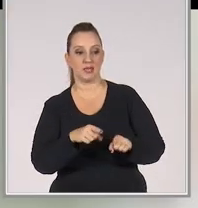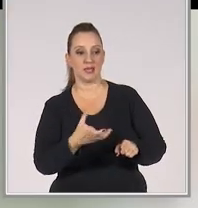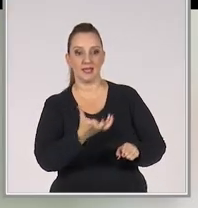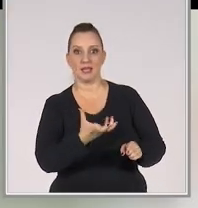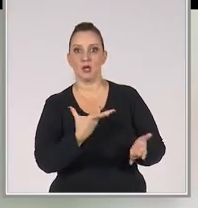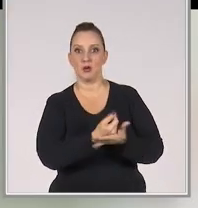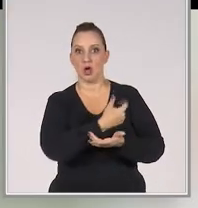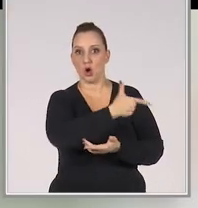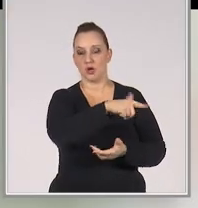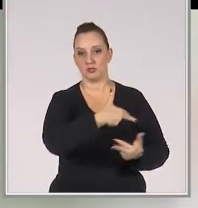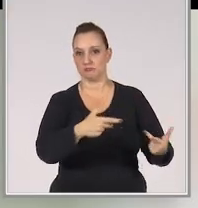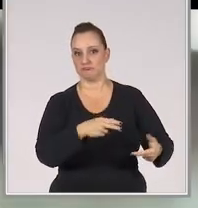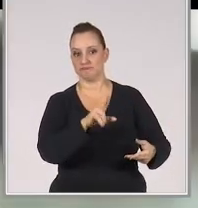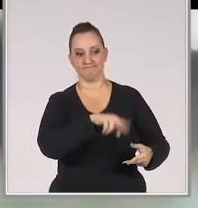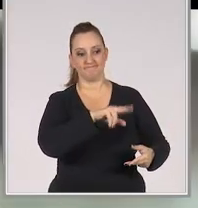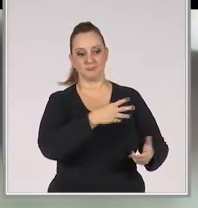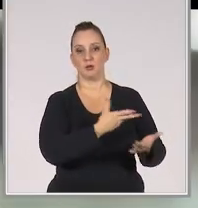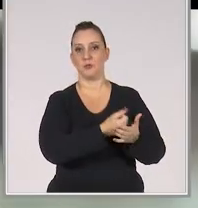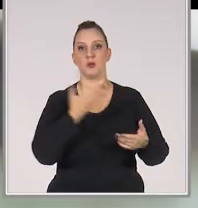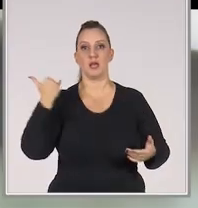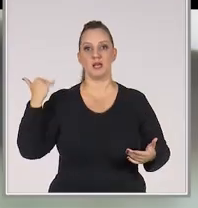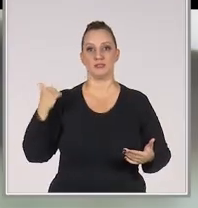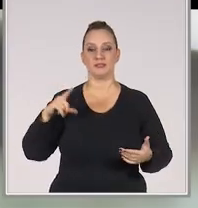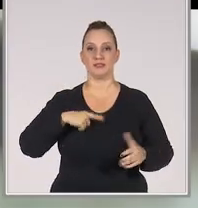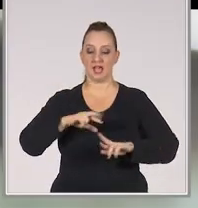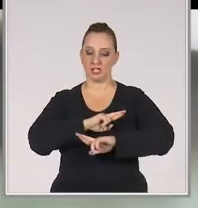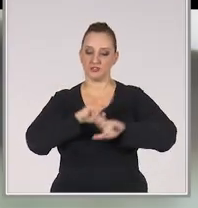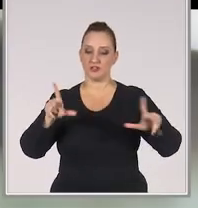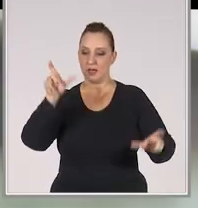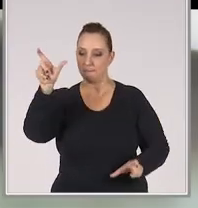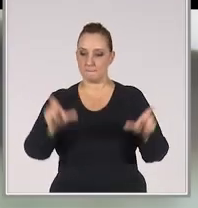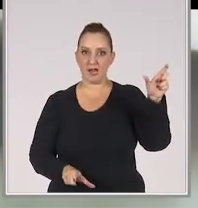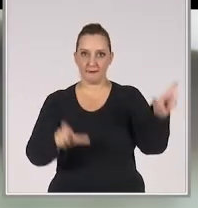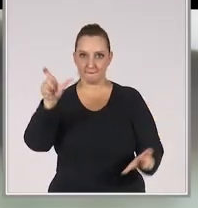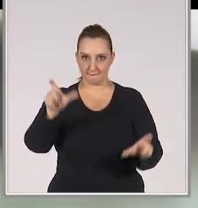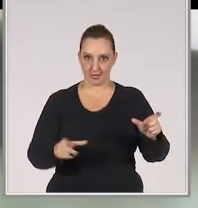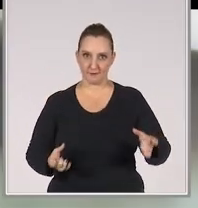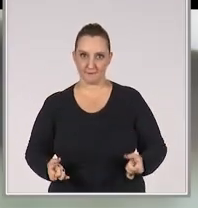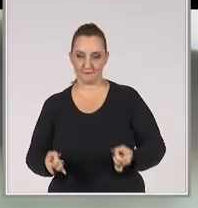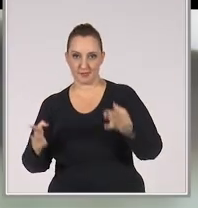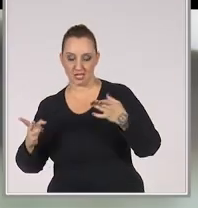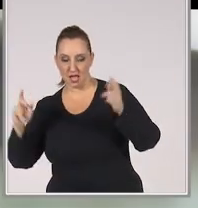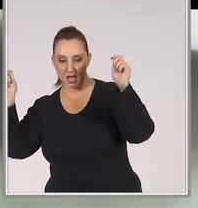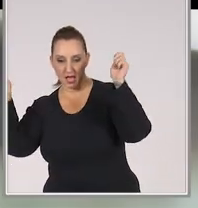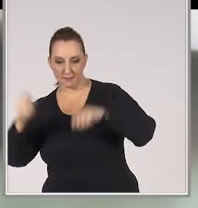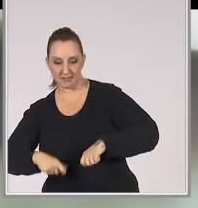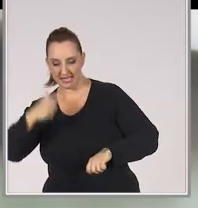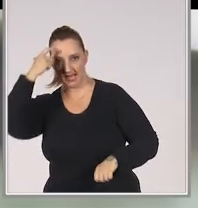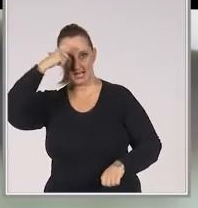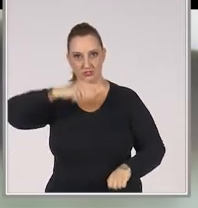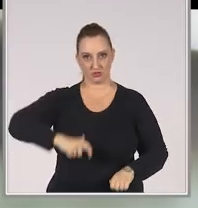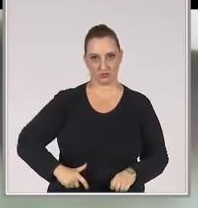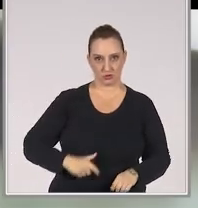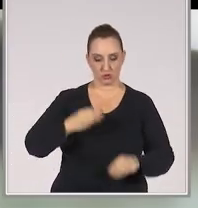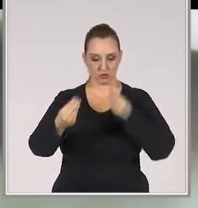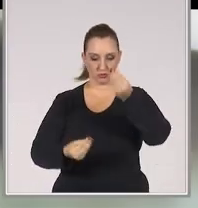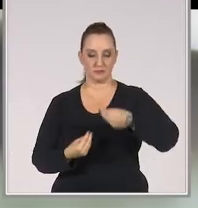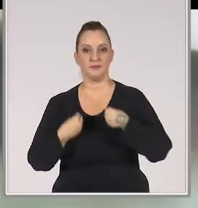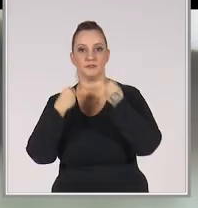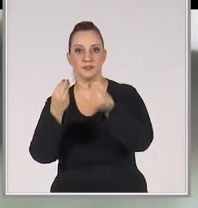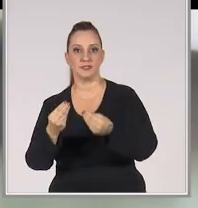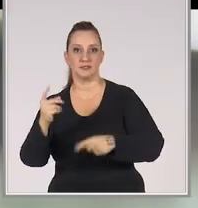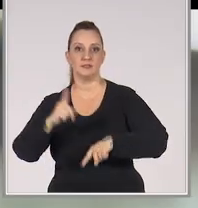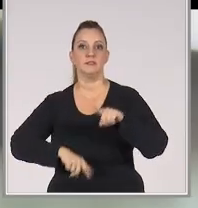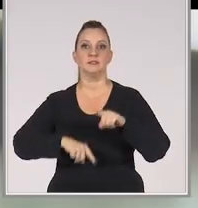produtos que ele ainda não consome. Existe diferença inclusive de perfil de vendedor. De habilidade, de atitude. Como